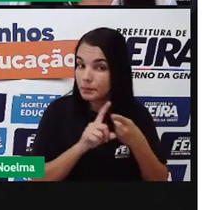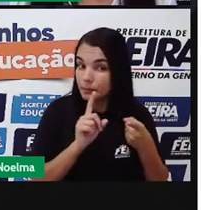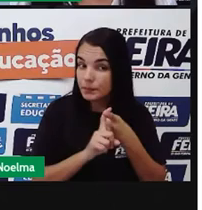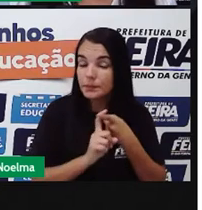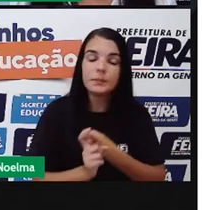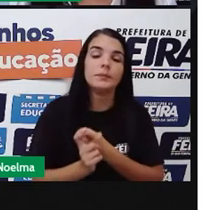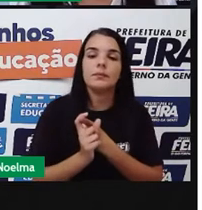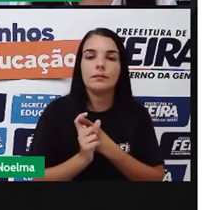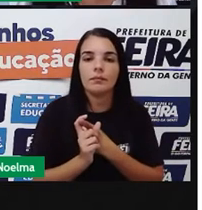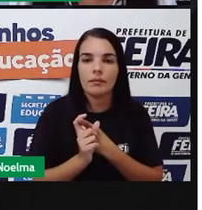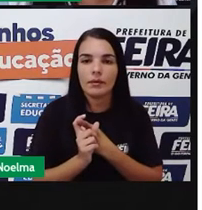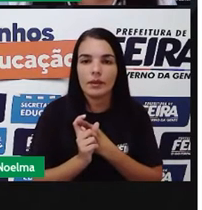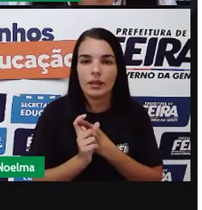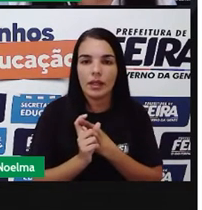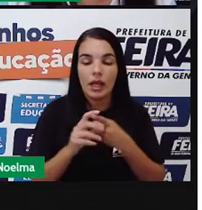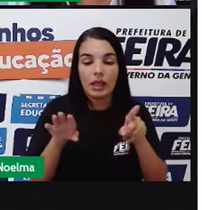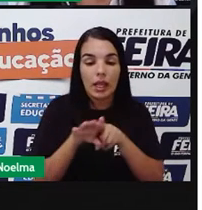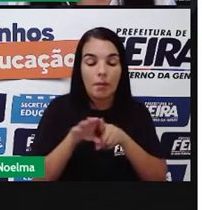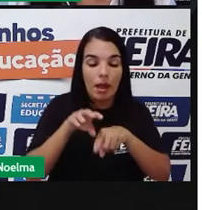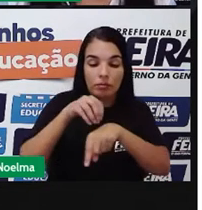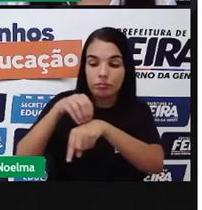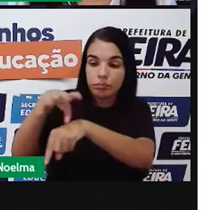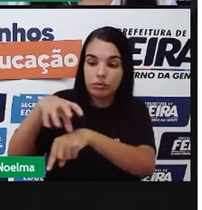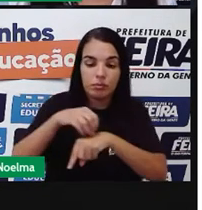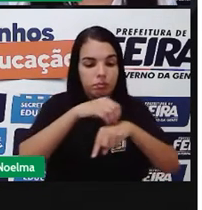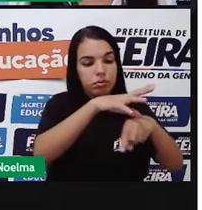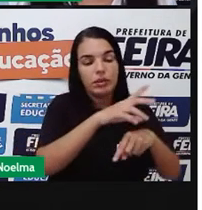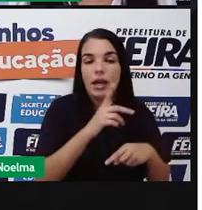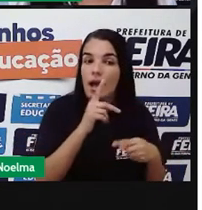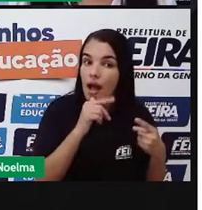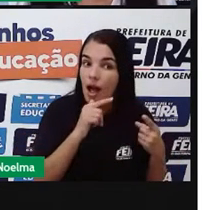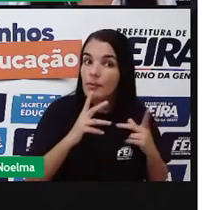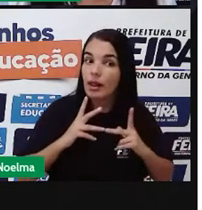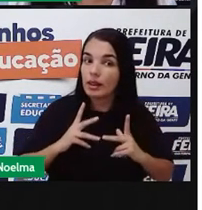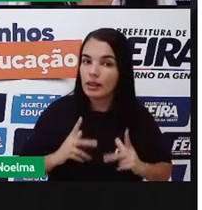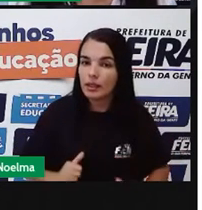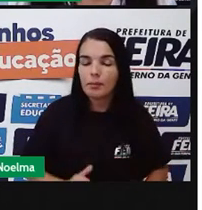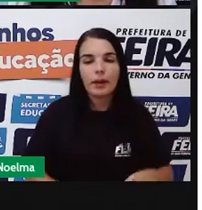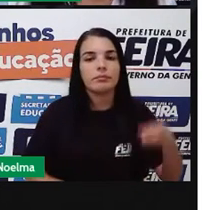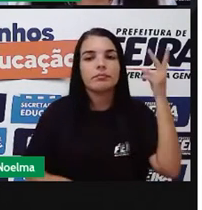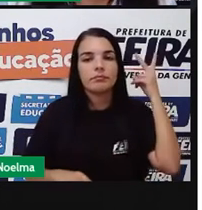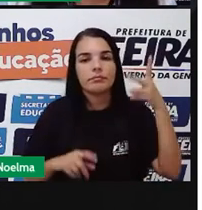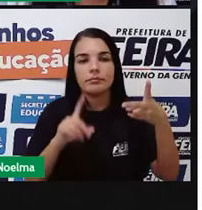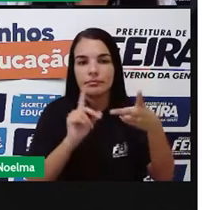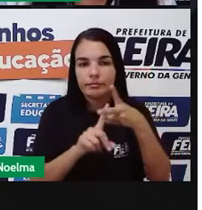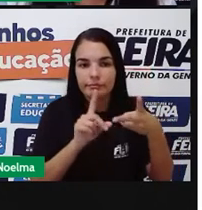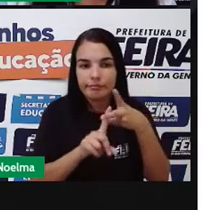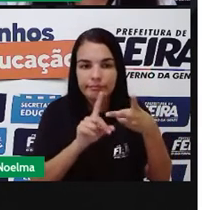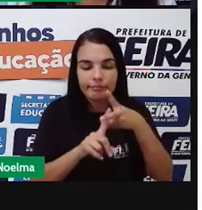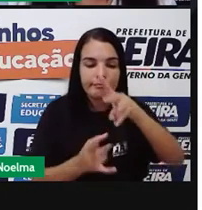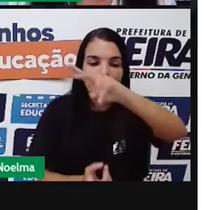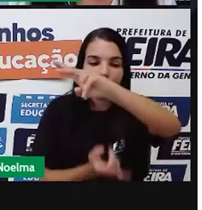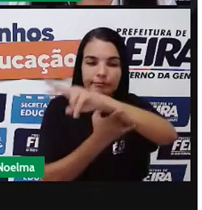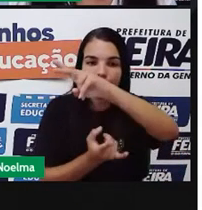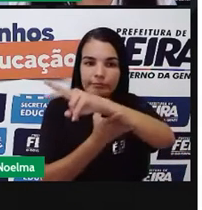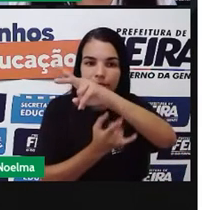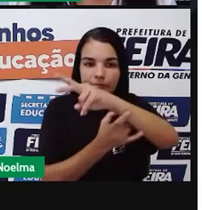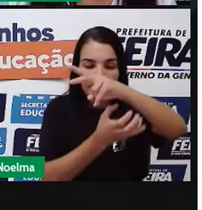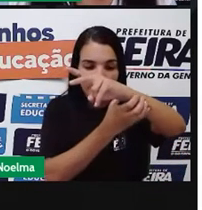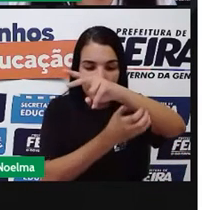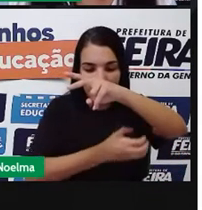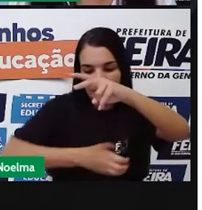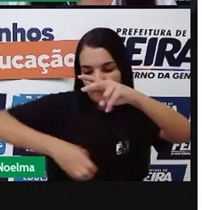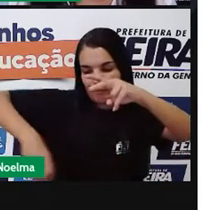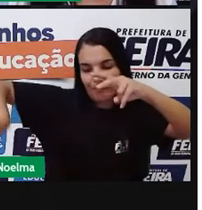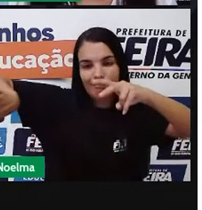tem uma rede de tratamento e distribuição de água. Temos aí esgoto, né? Uma rede de